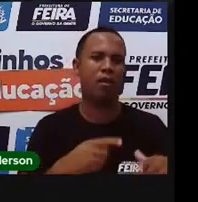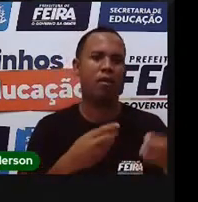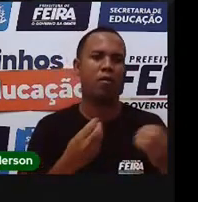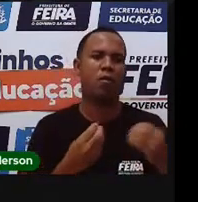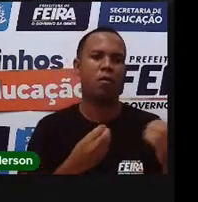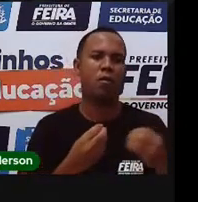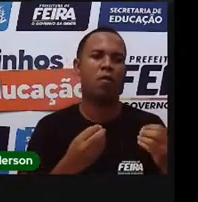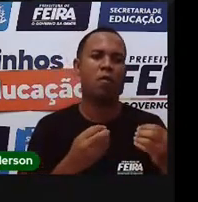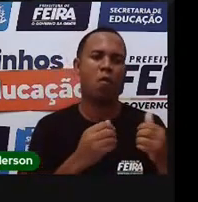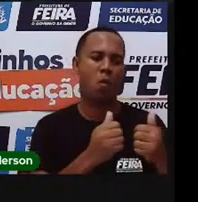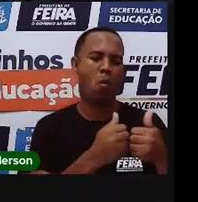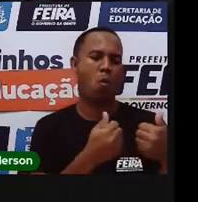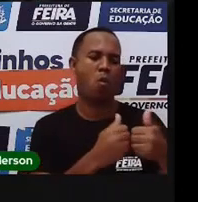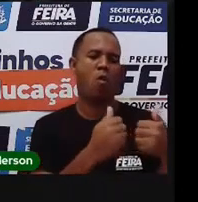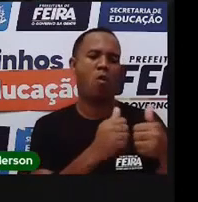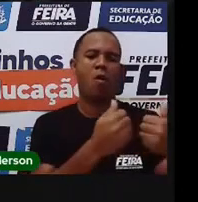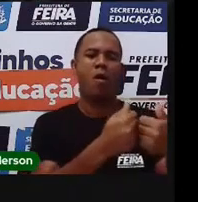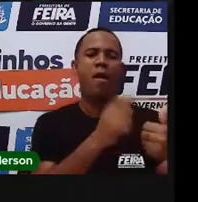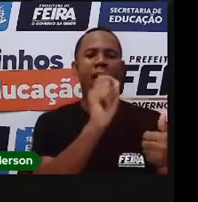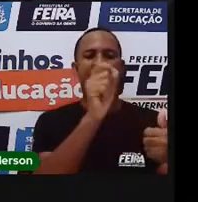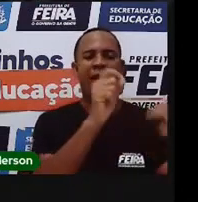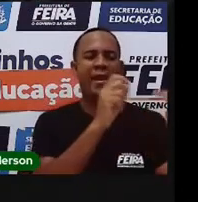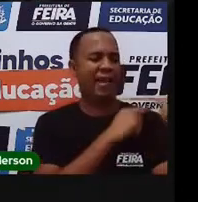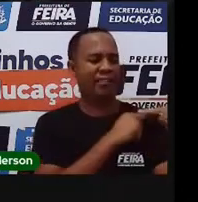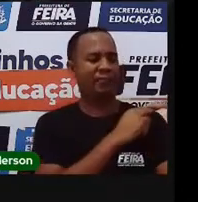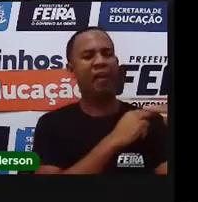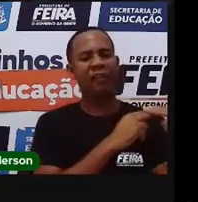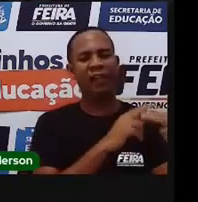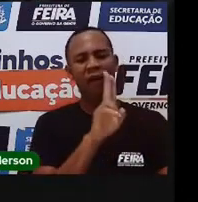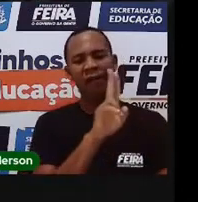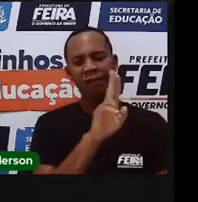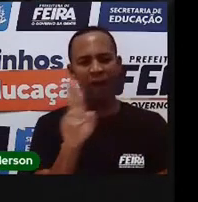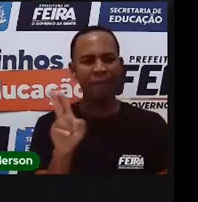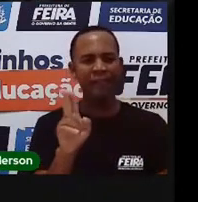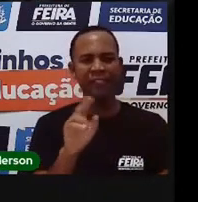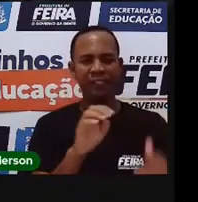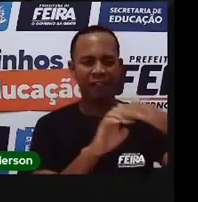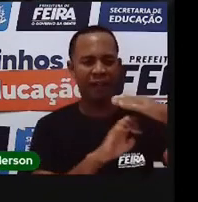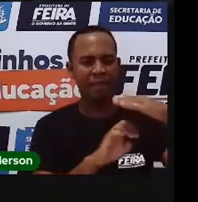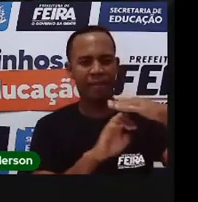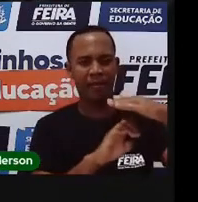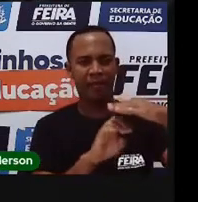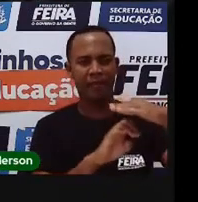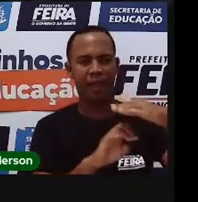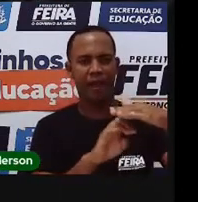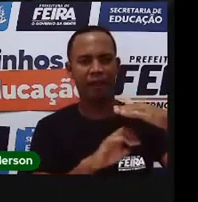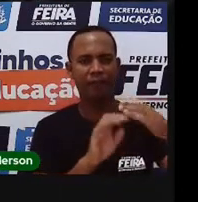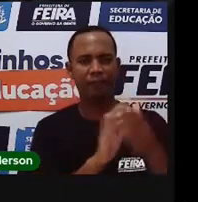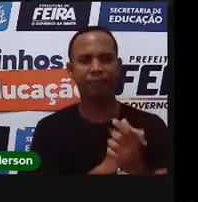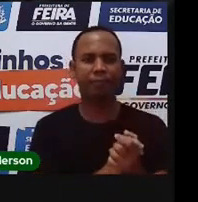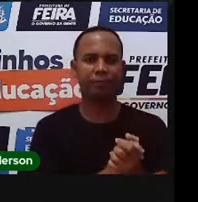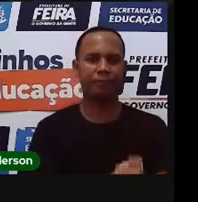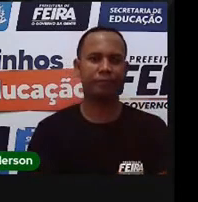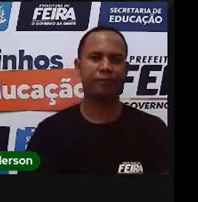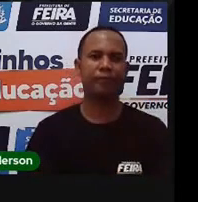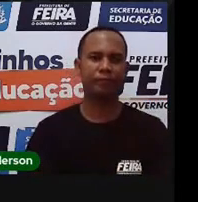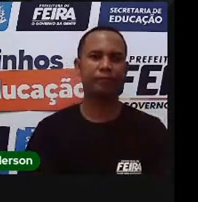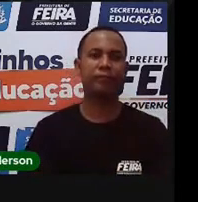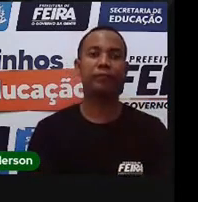Tipo ônibus. Quem é responsável pelo transporte coletivo? Né? Letra D.